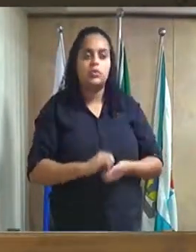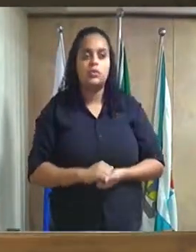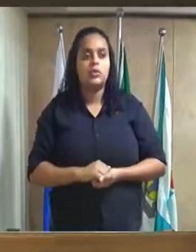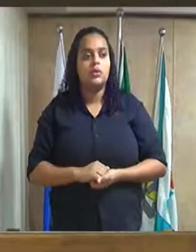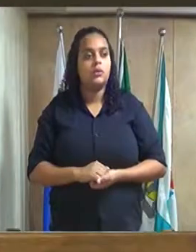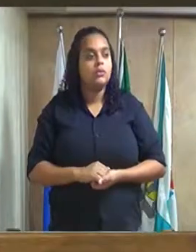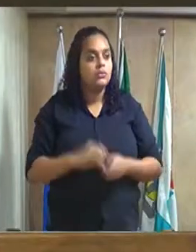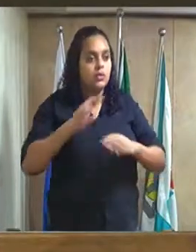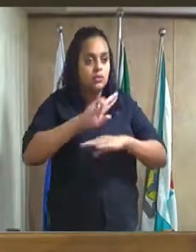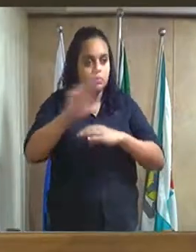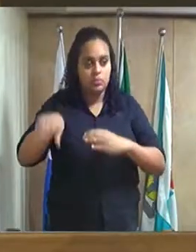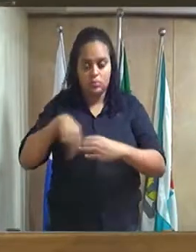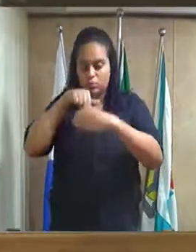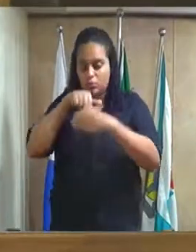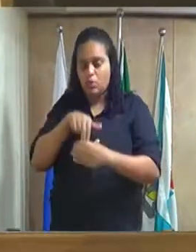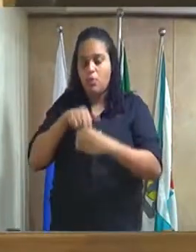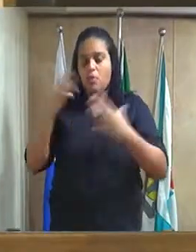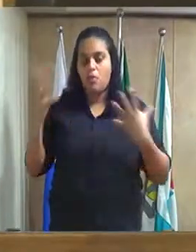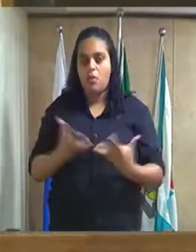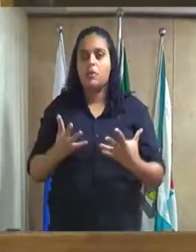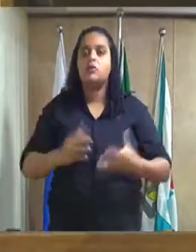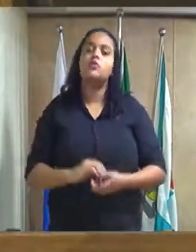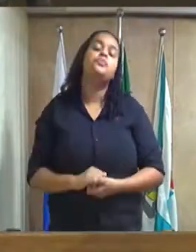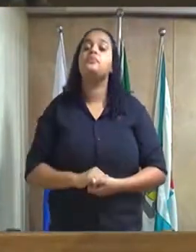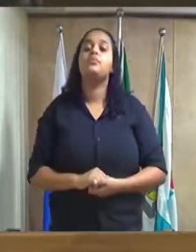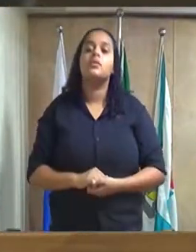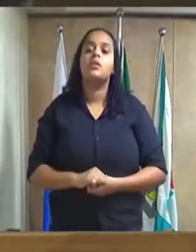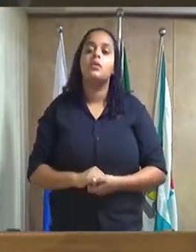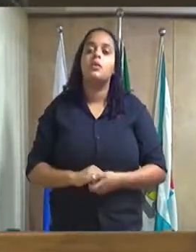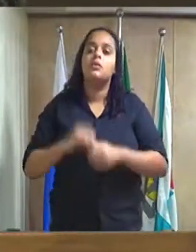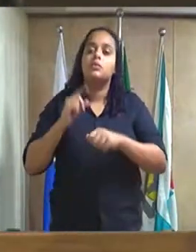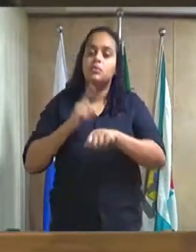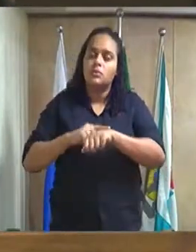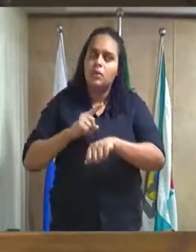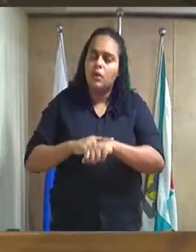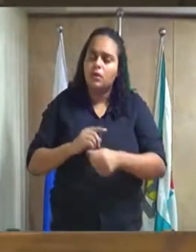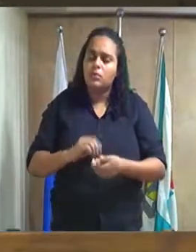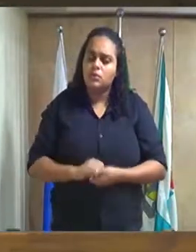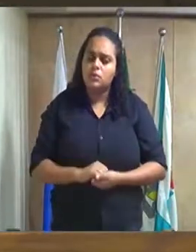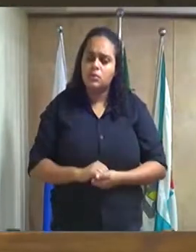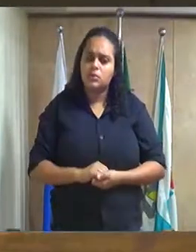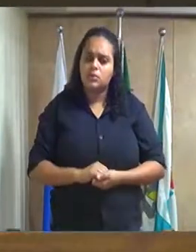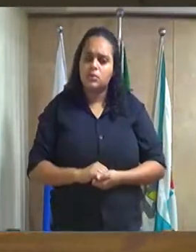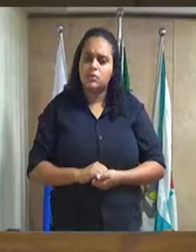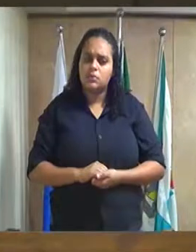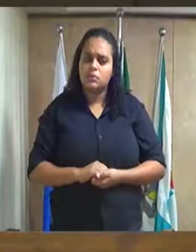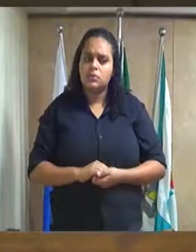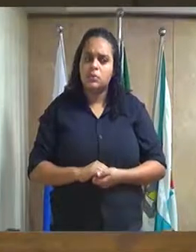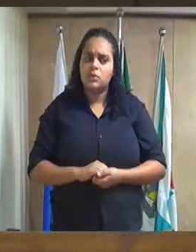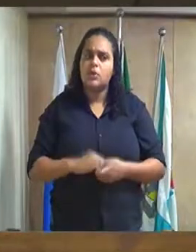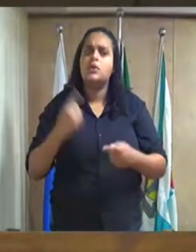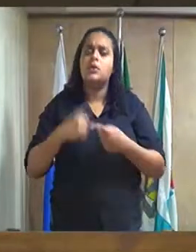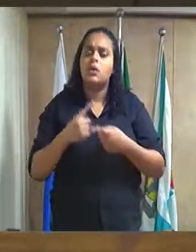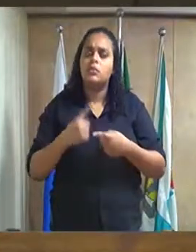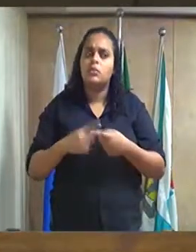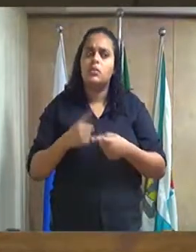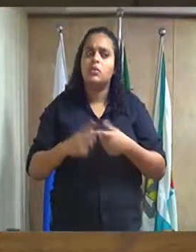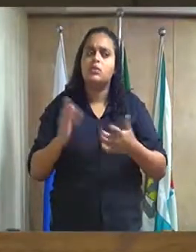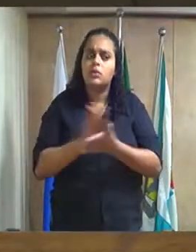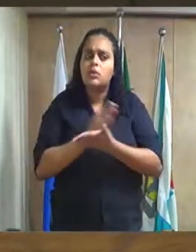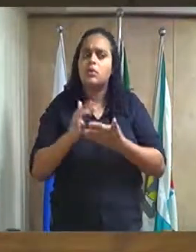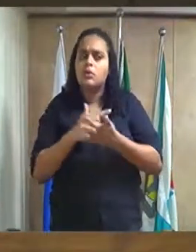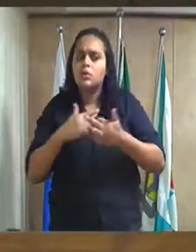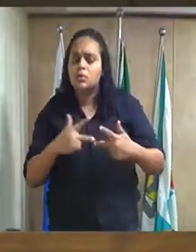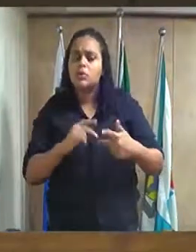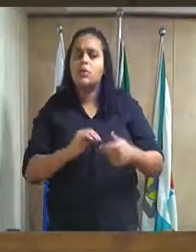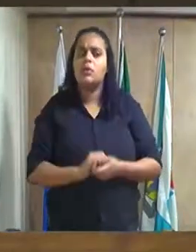tribuna. Há um bom tempo que estamos passando por uma campanha eleitoral e é muito